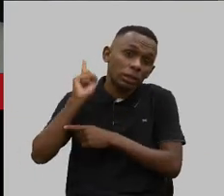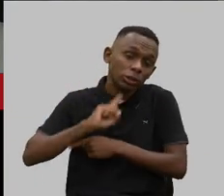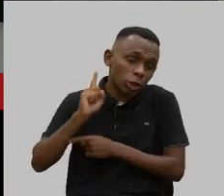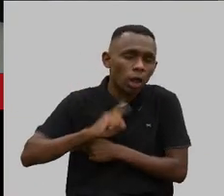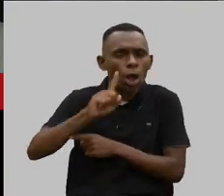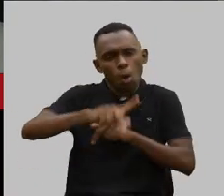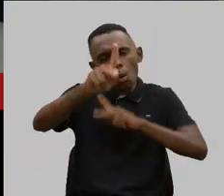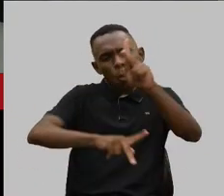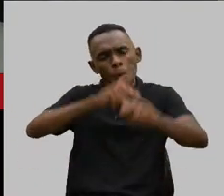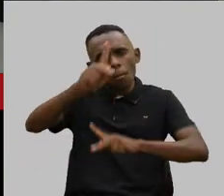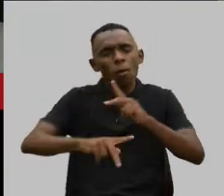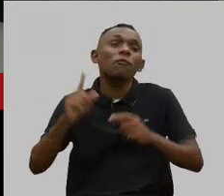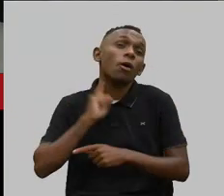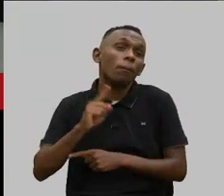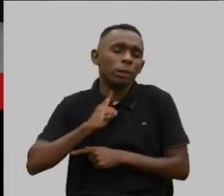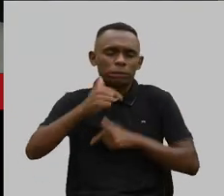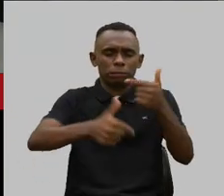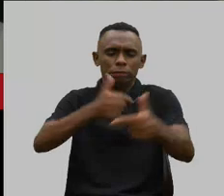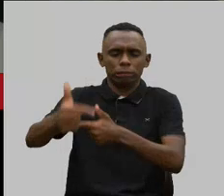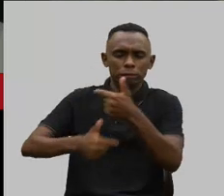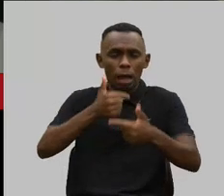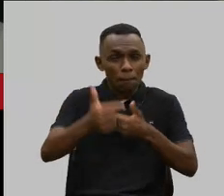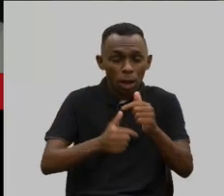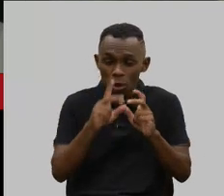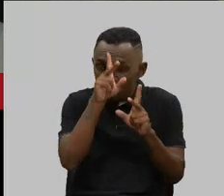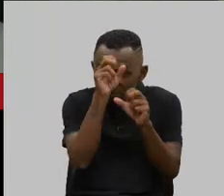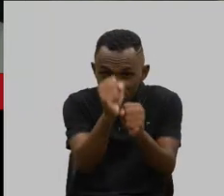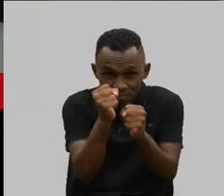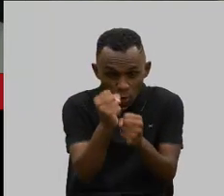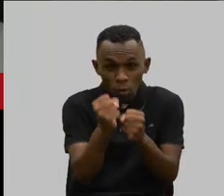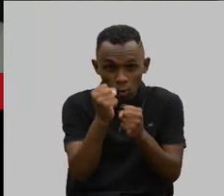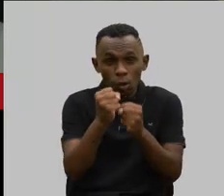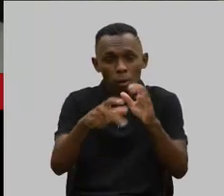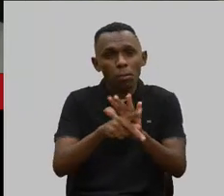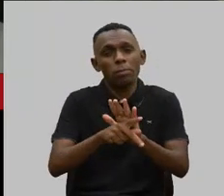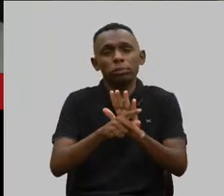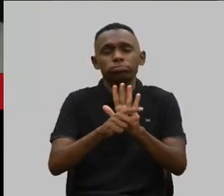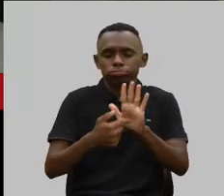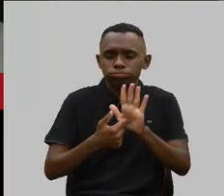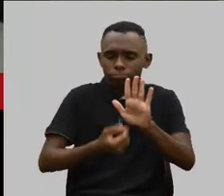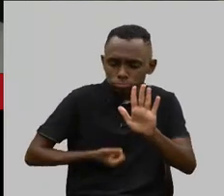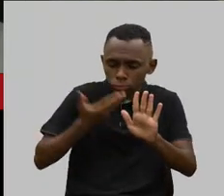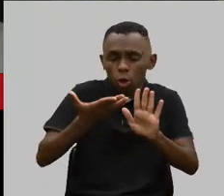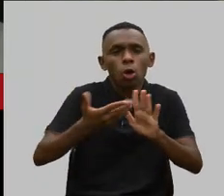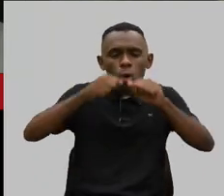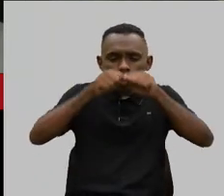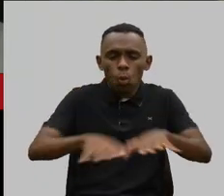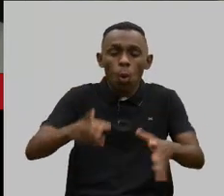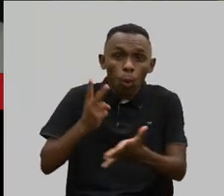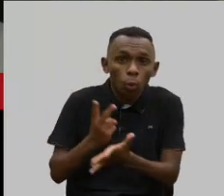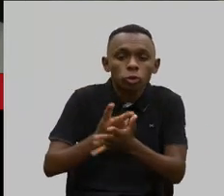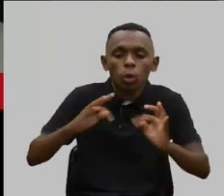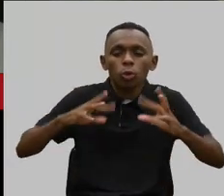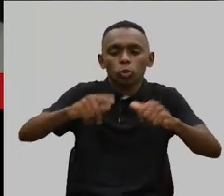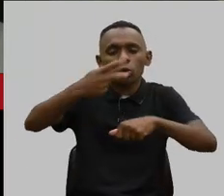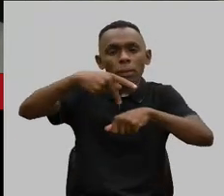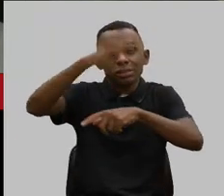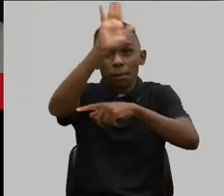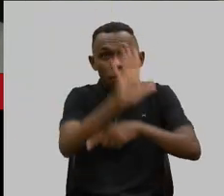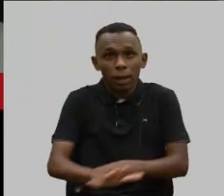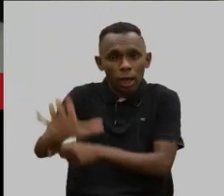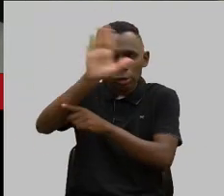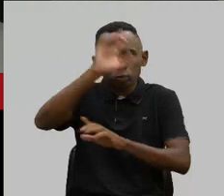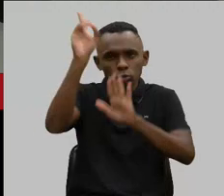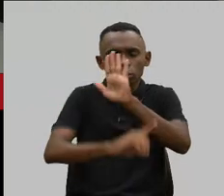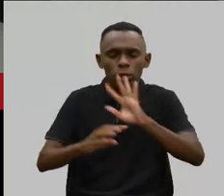um povo mineiro trabalhador forte nos seus pronunciamentos que isso reverbere para todo o nosso Brasil e que os direitos